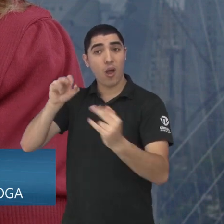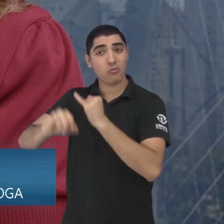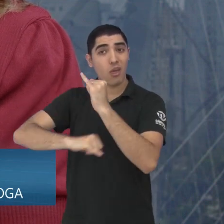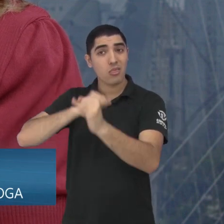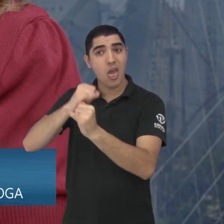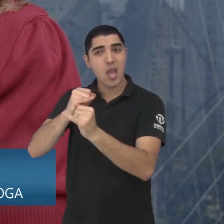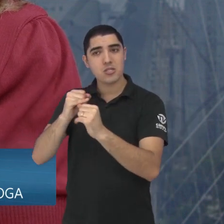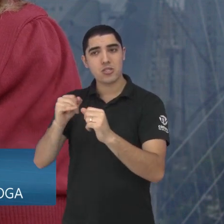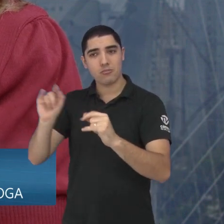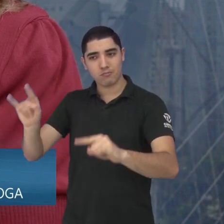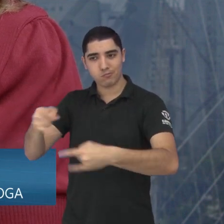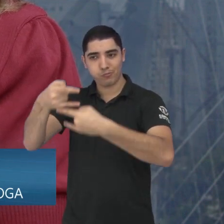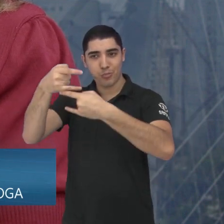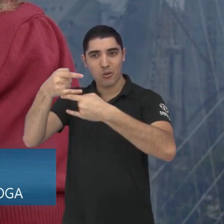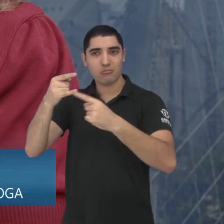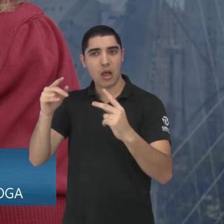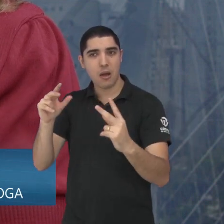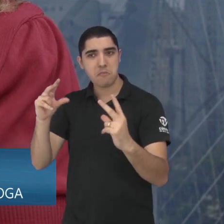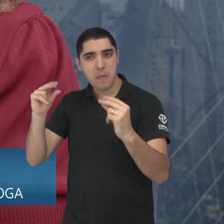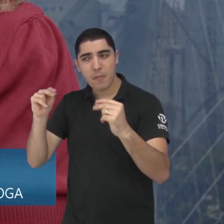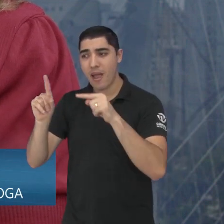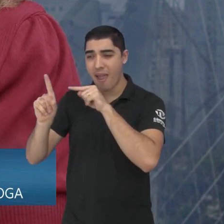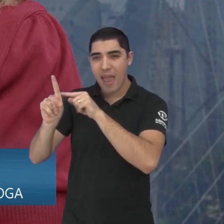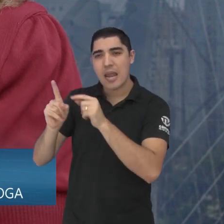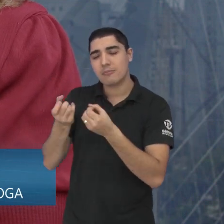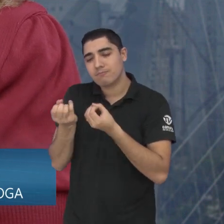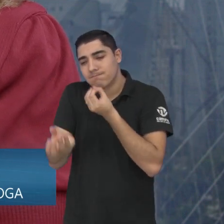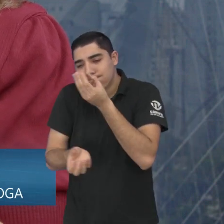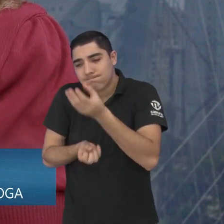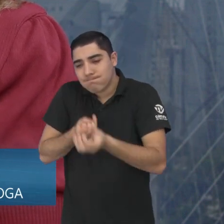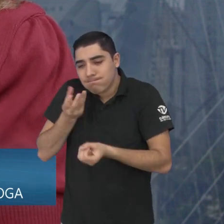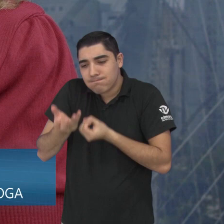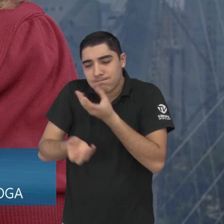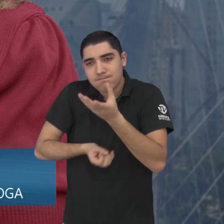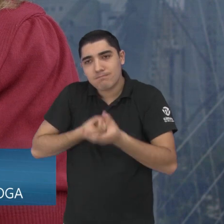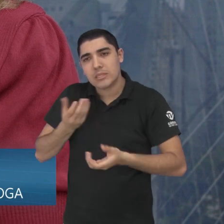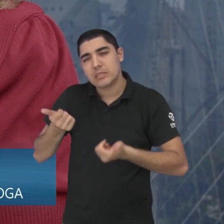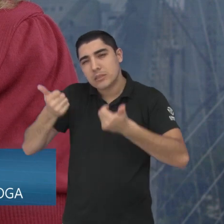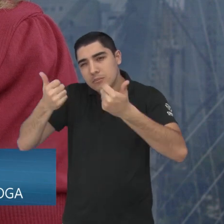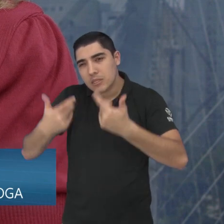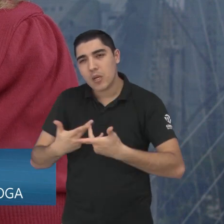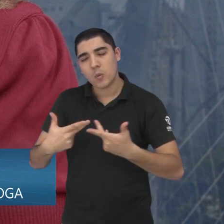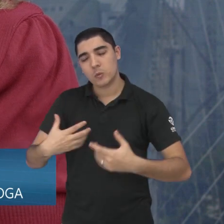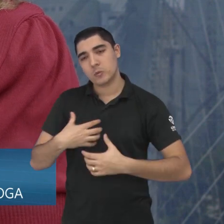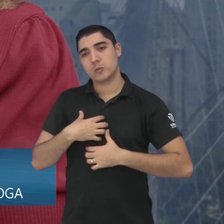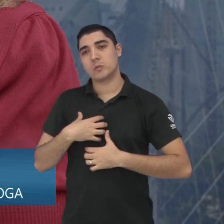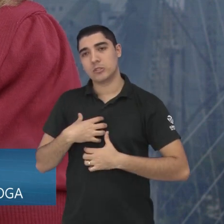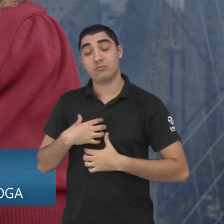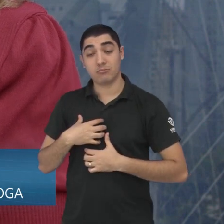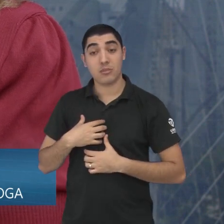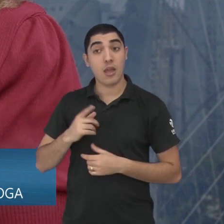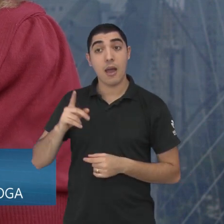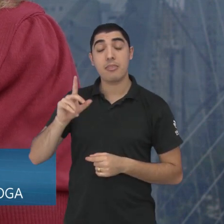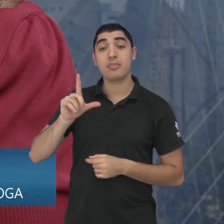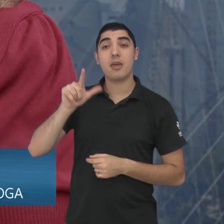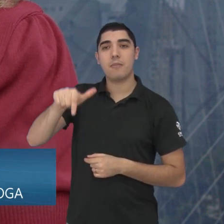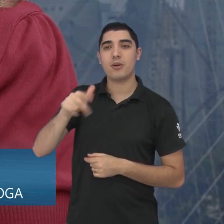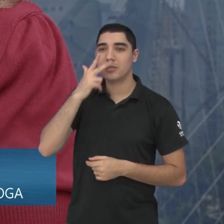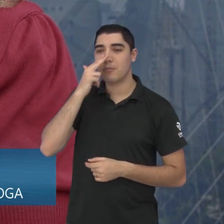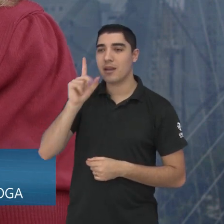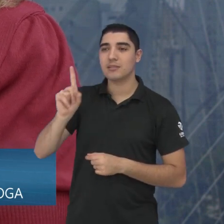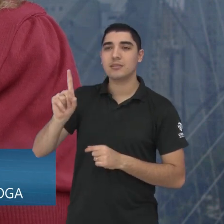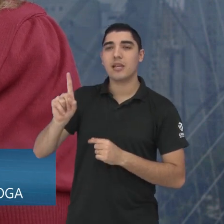de ser online. Então, ter esse momento para conversar, expressar o que está sentindo, tudo isso